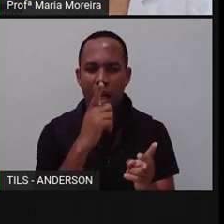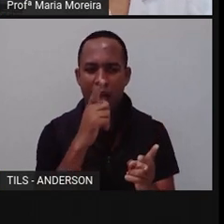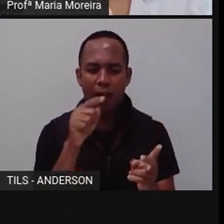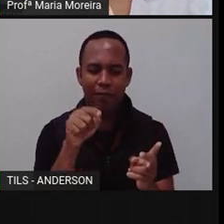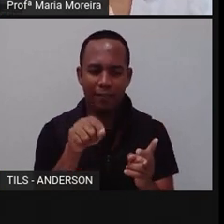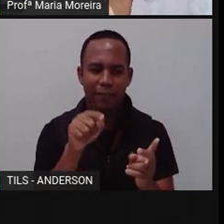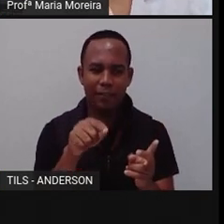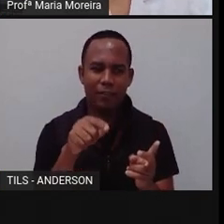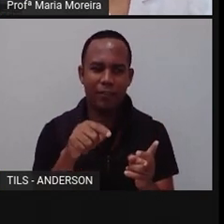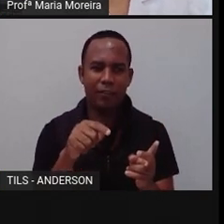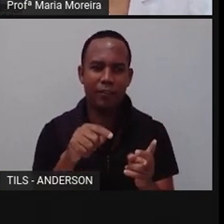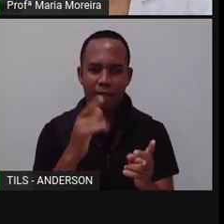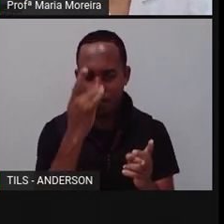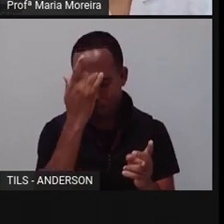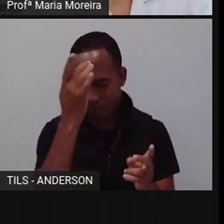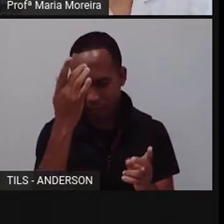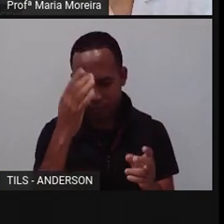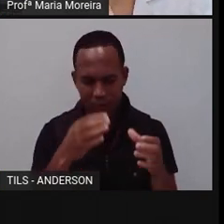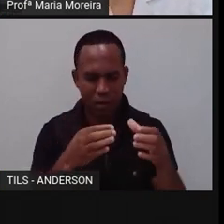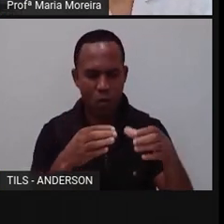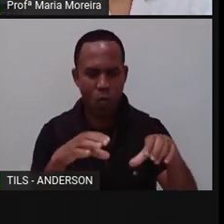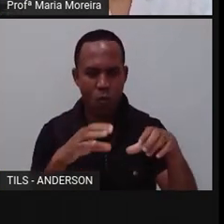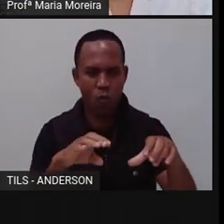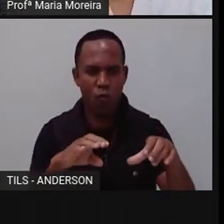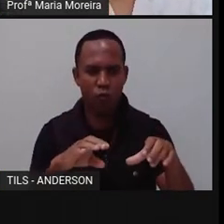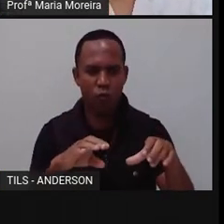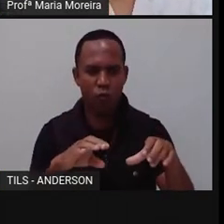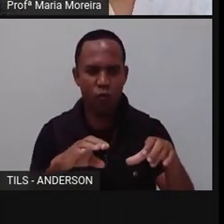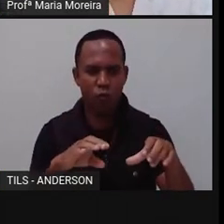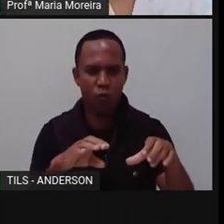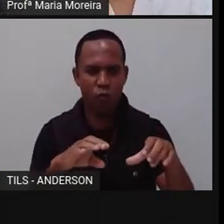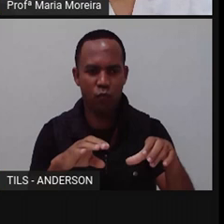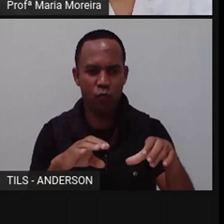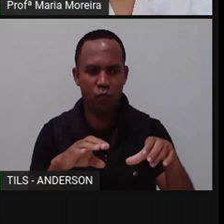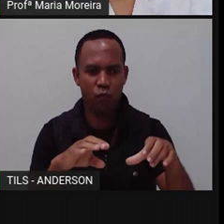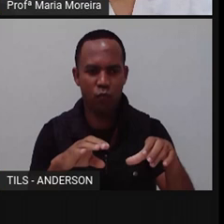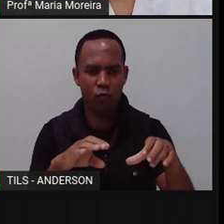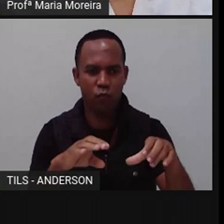água para facilitar o ovo quando adulto. Então, quando é pulpa, ele tá o quê?